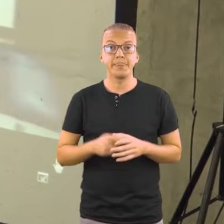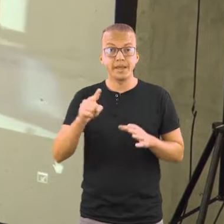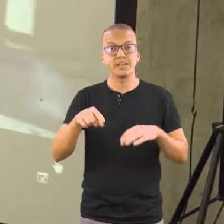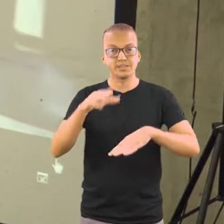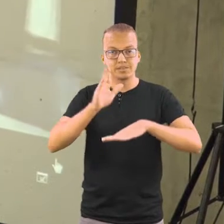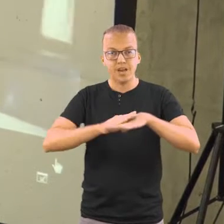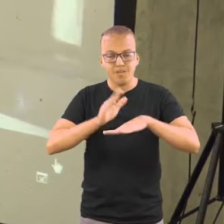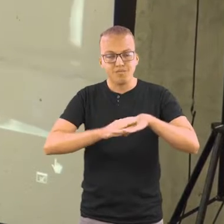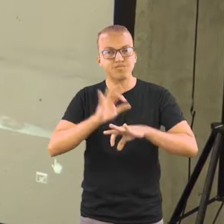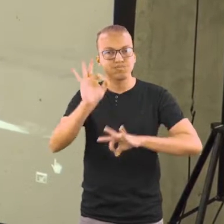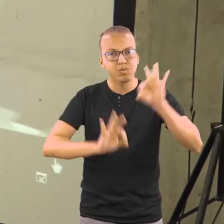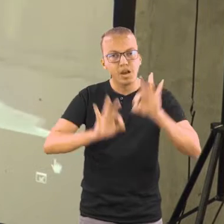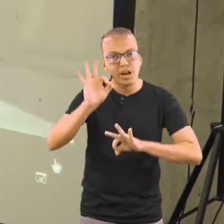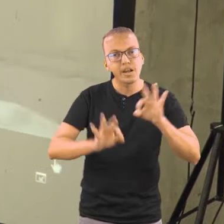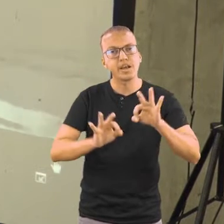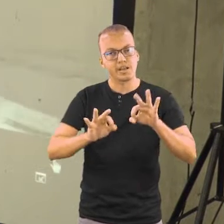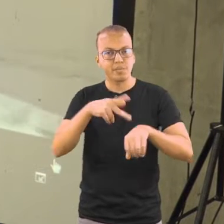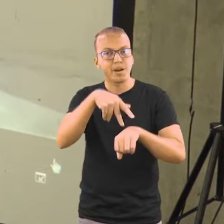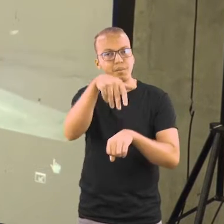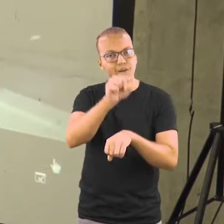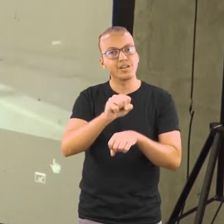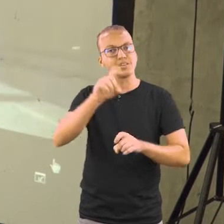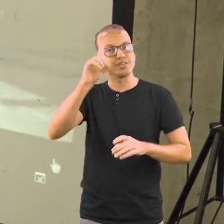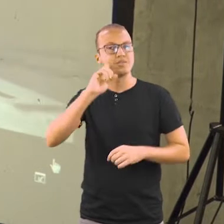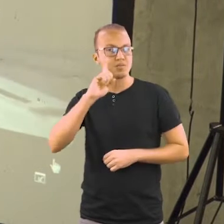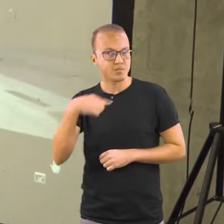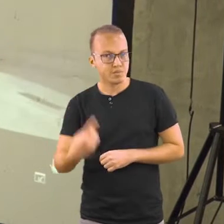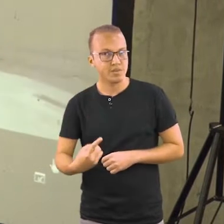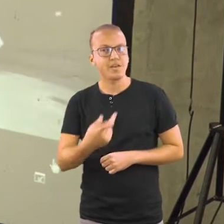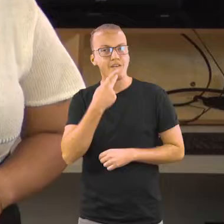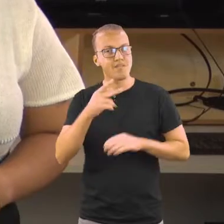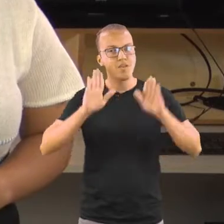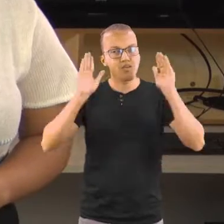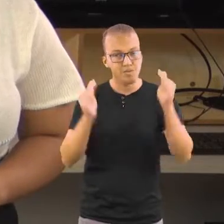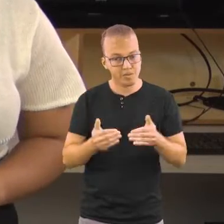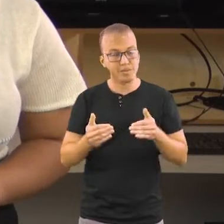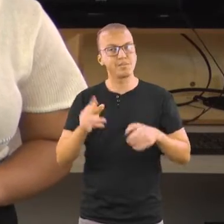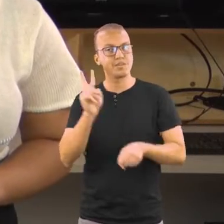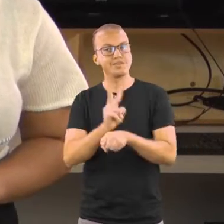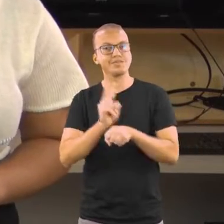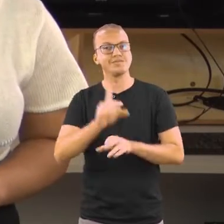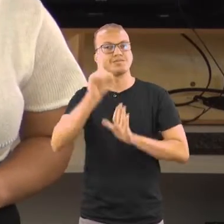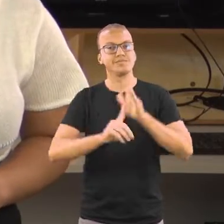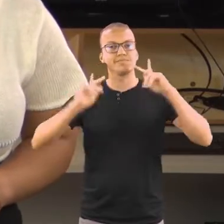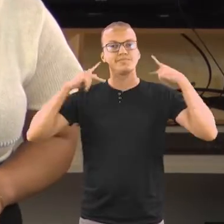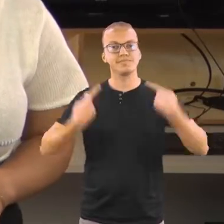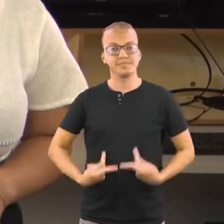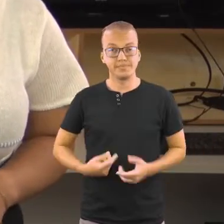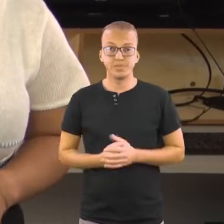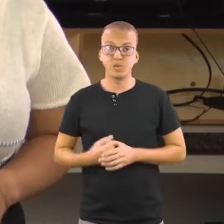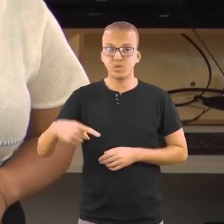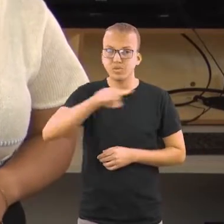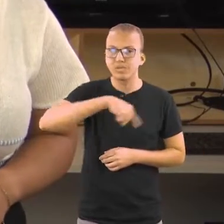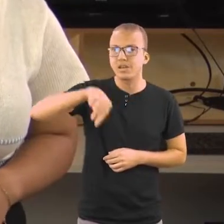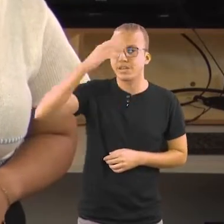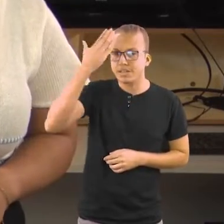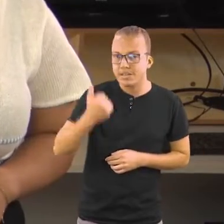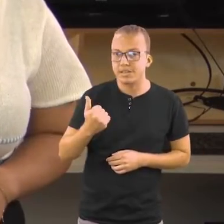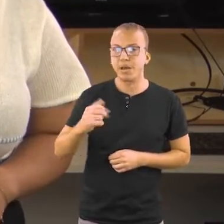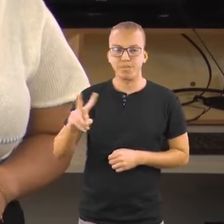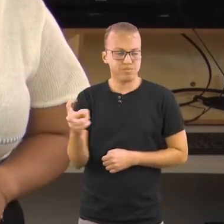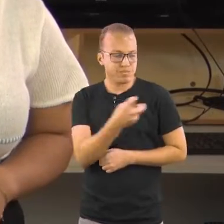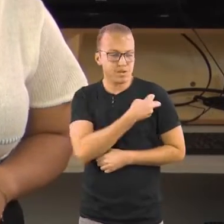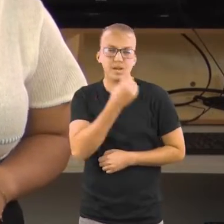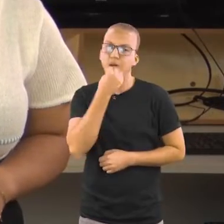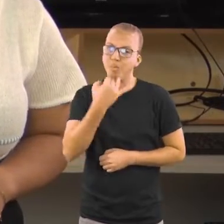-Graduação em Direito discutiram temas voltados à proteção dos direitos humanos. E como todos nós sabemos, vacina boa é